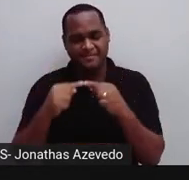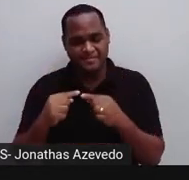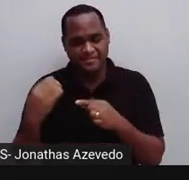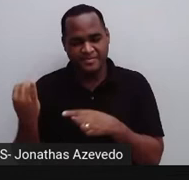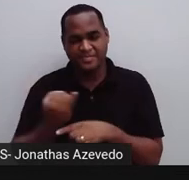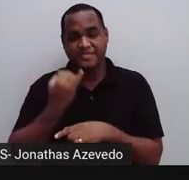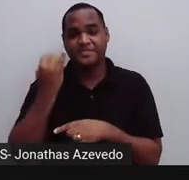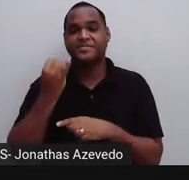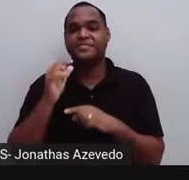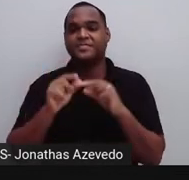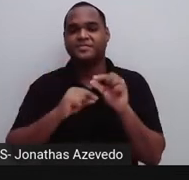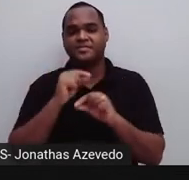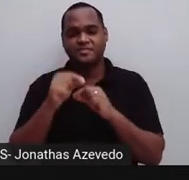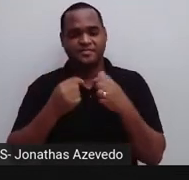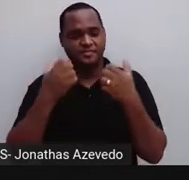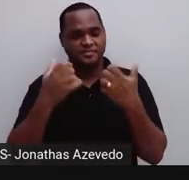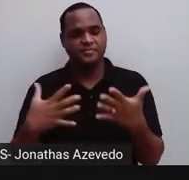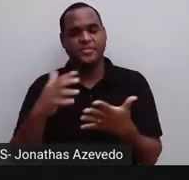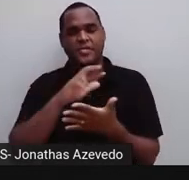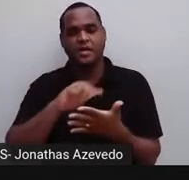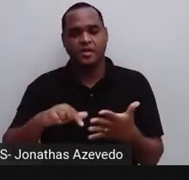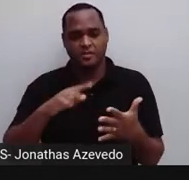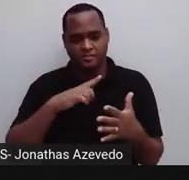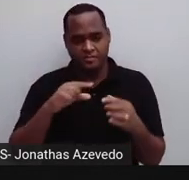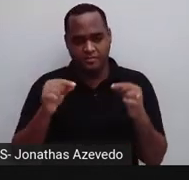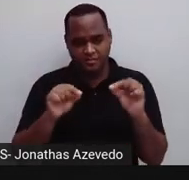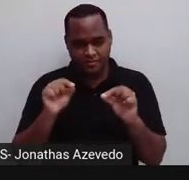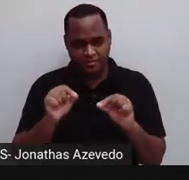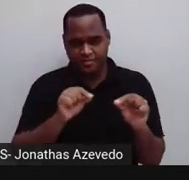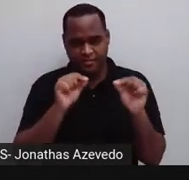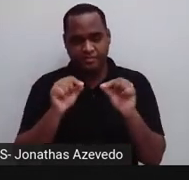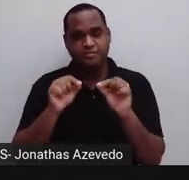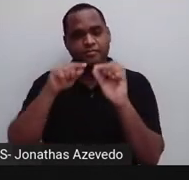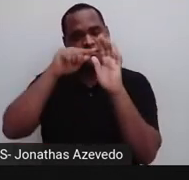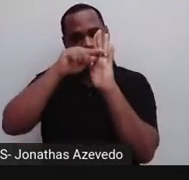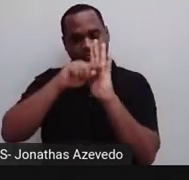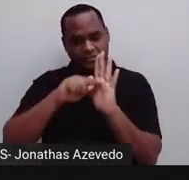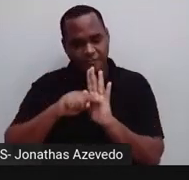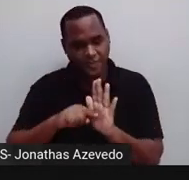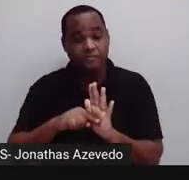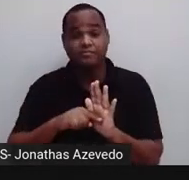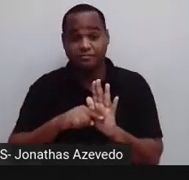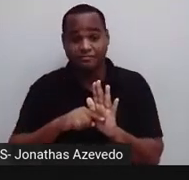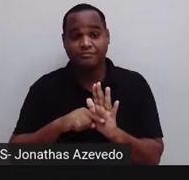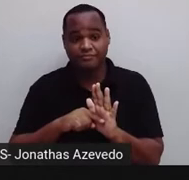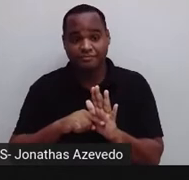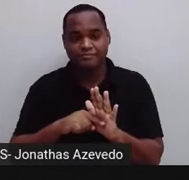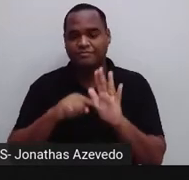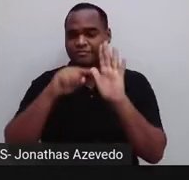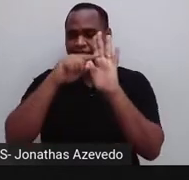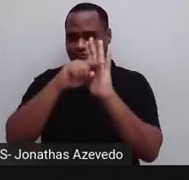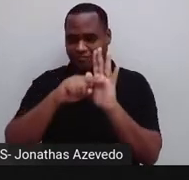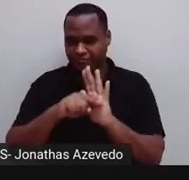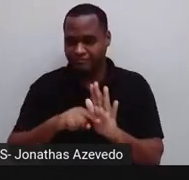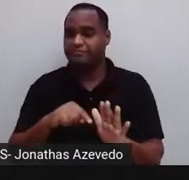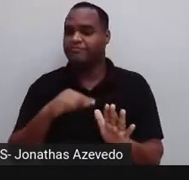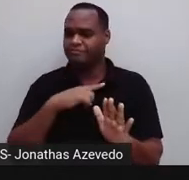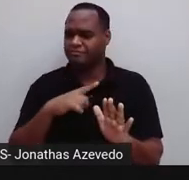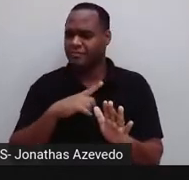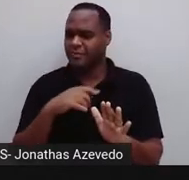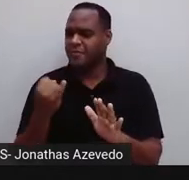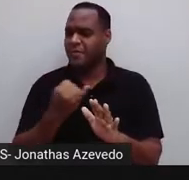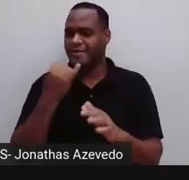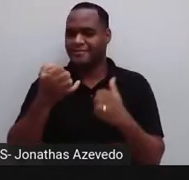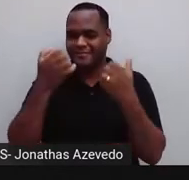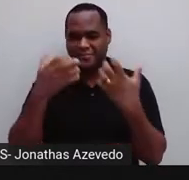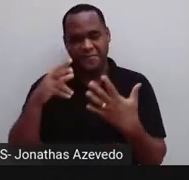em nossas aulas eram os momentos de avaliação. E aqui, né, é importante eu